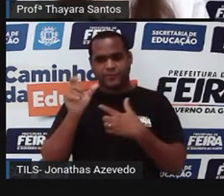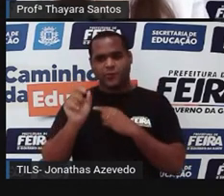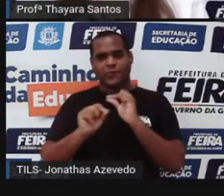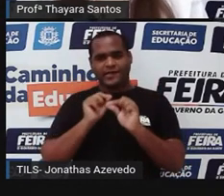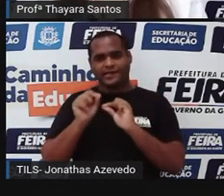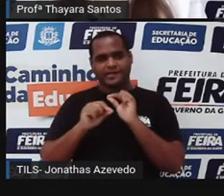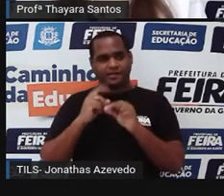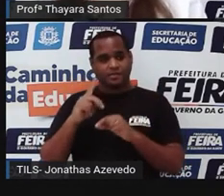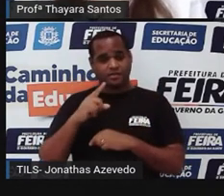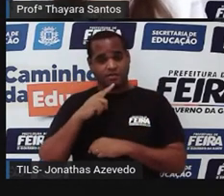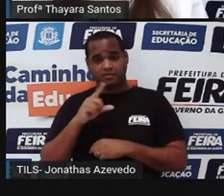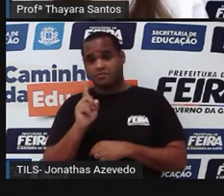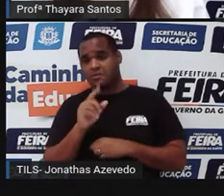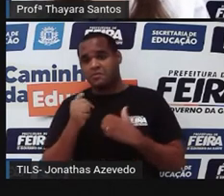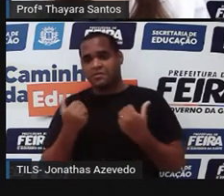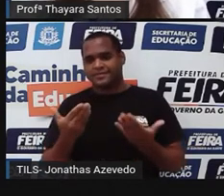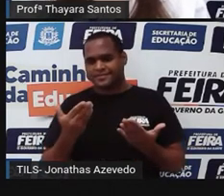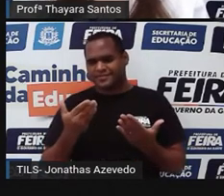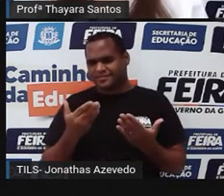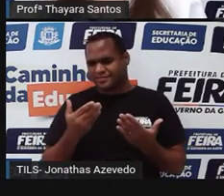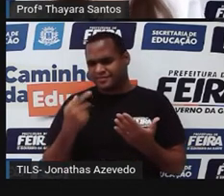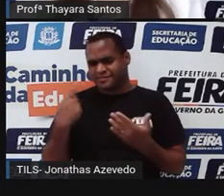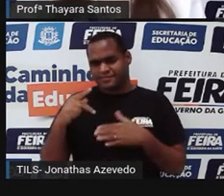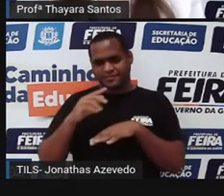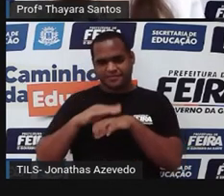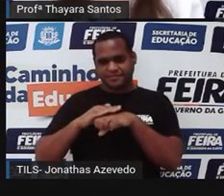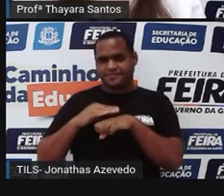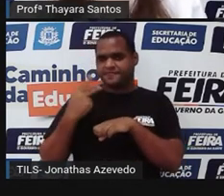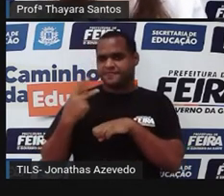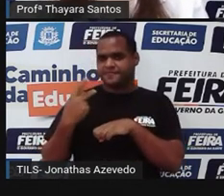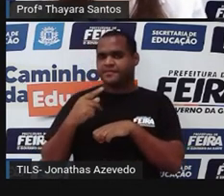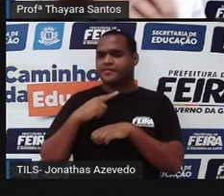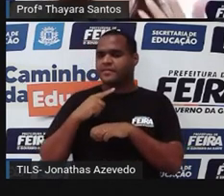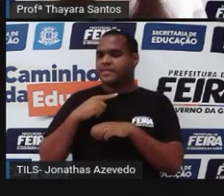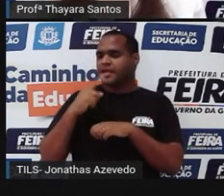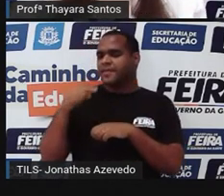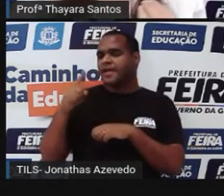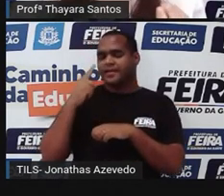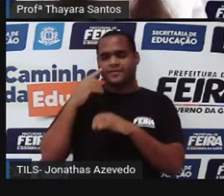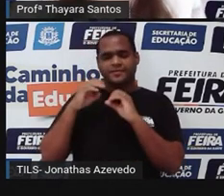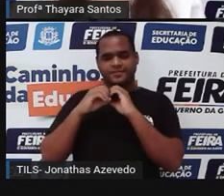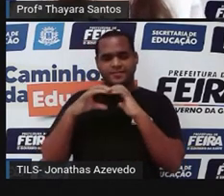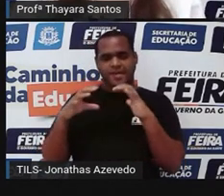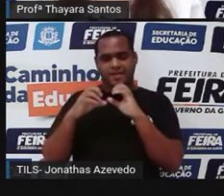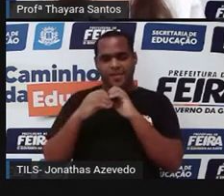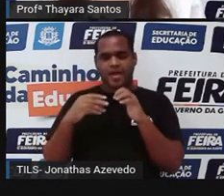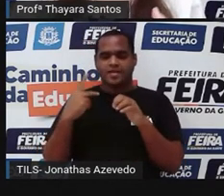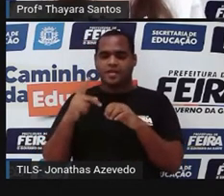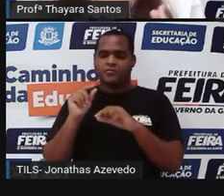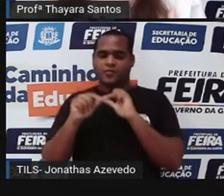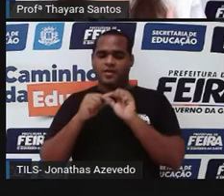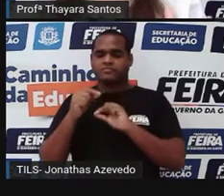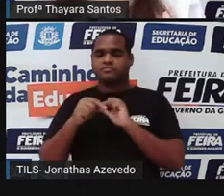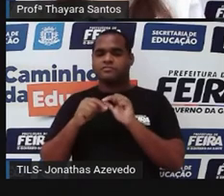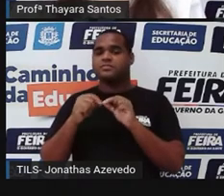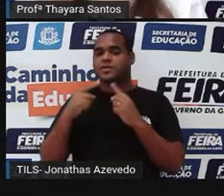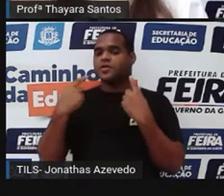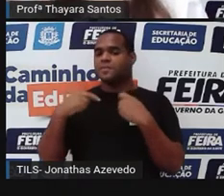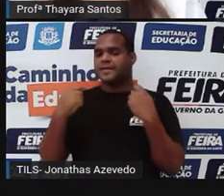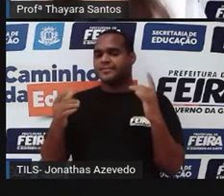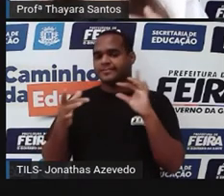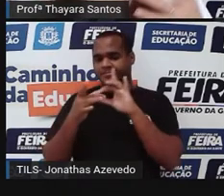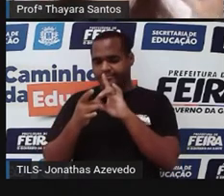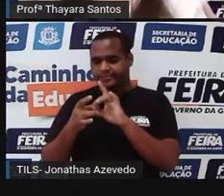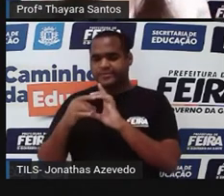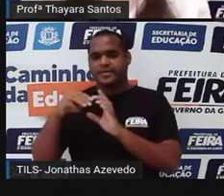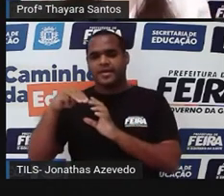matéria eu vou ter ali. E ela, para eu descobrir a densidade de uma coisa, eu tenho que fazer a relação entre